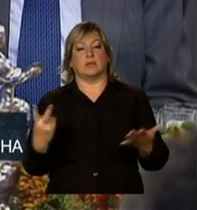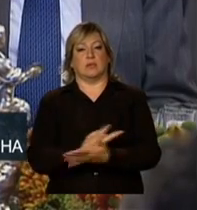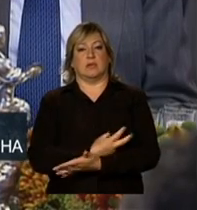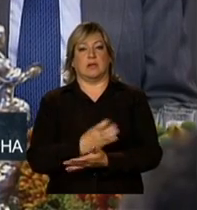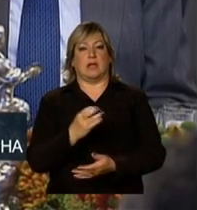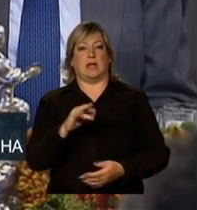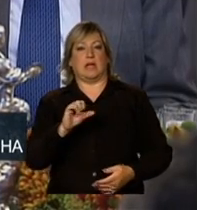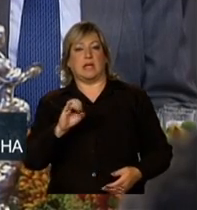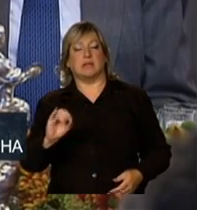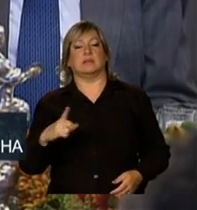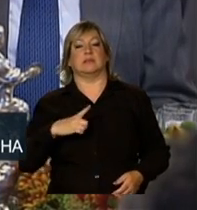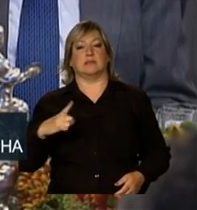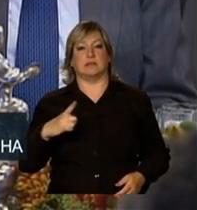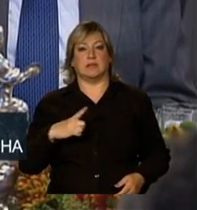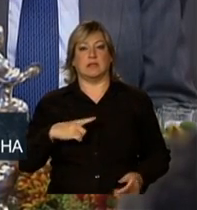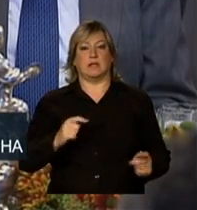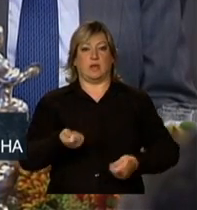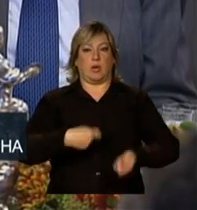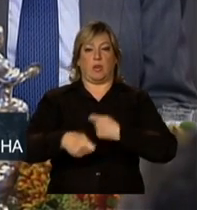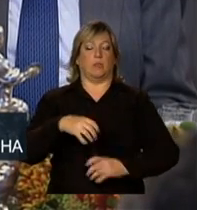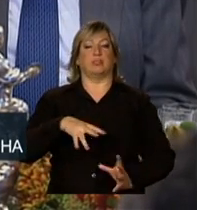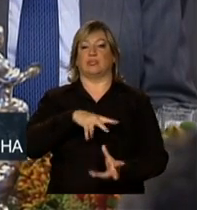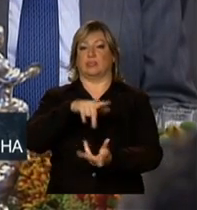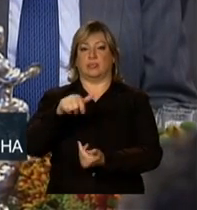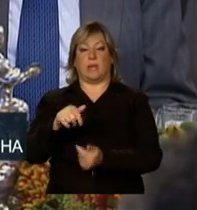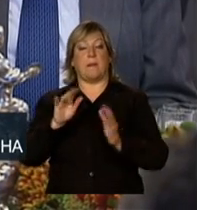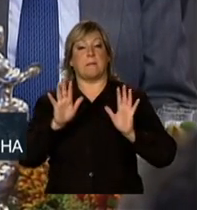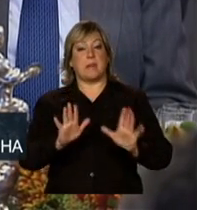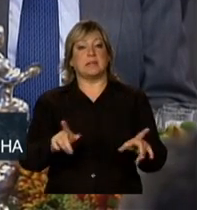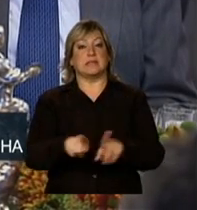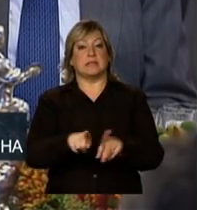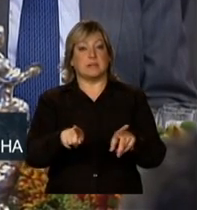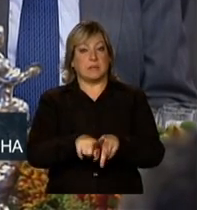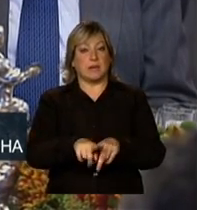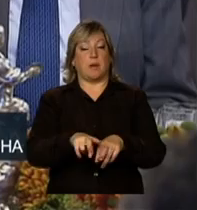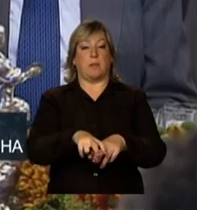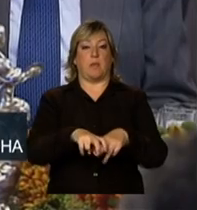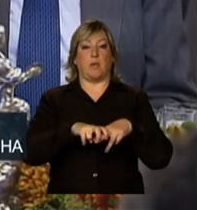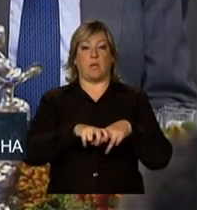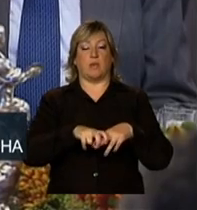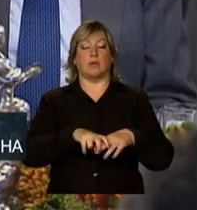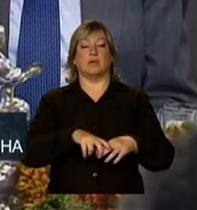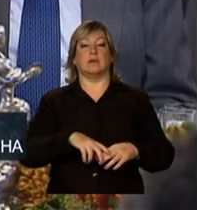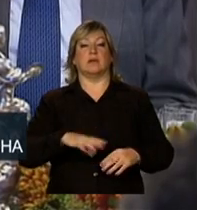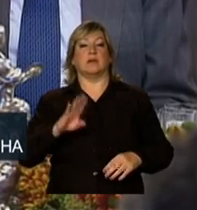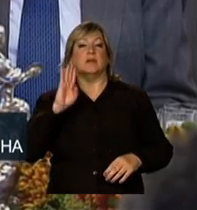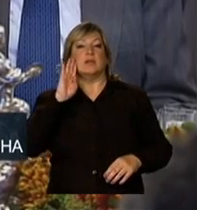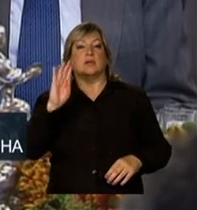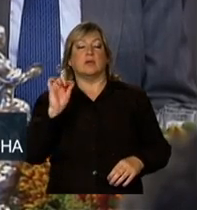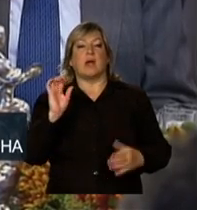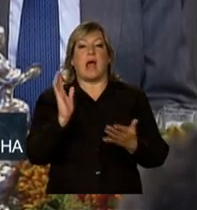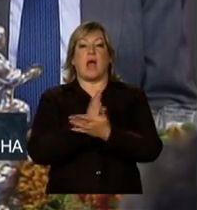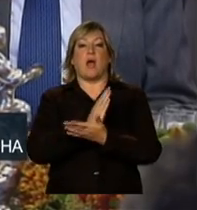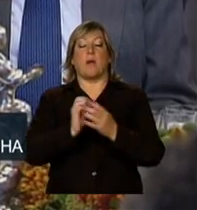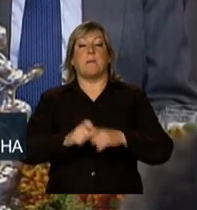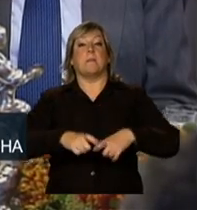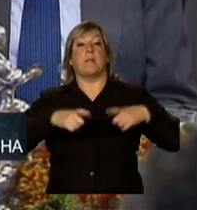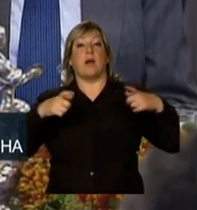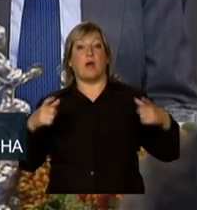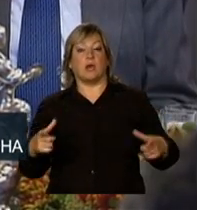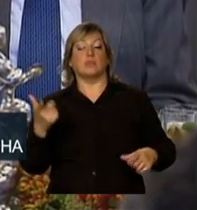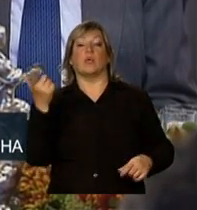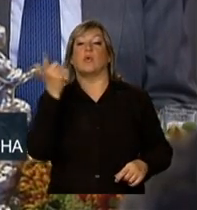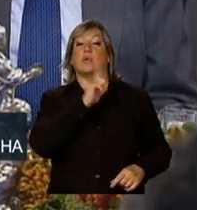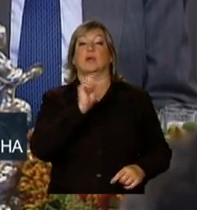funcionamento da economia mundial, mas pelos efeitos sobre algumas das maiores conquistas sociais da